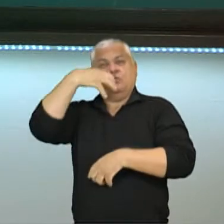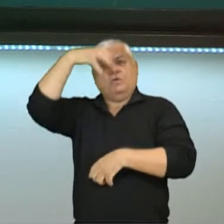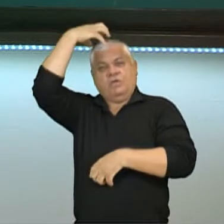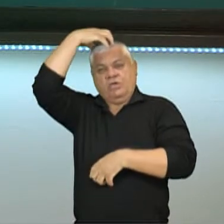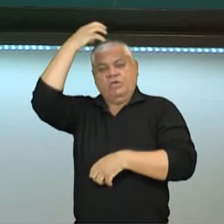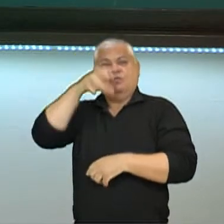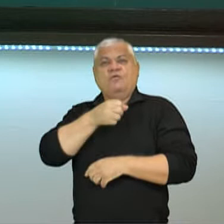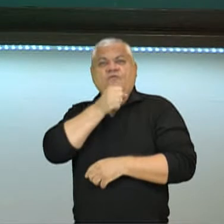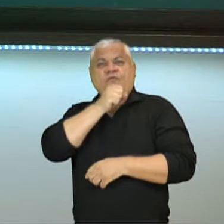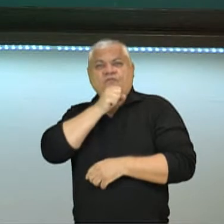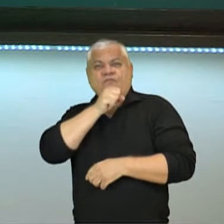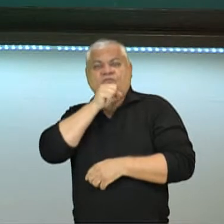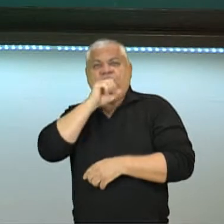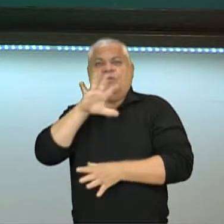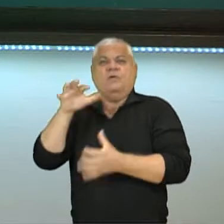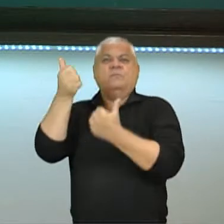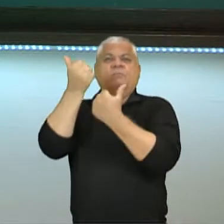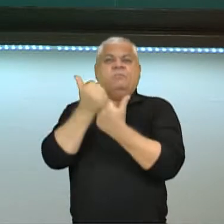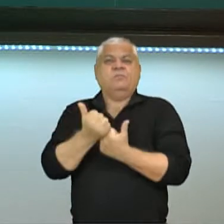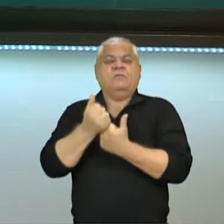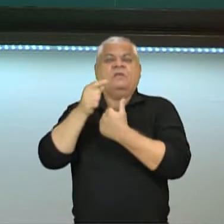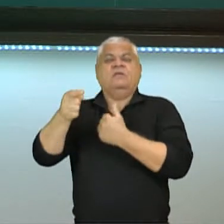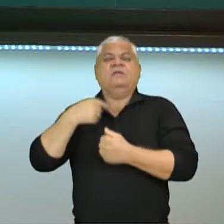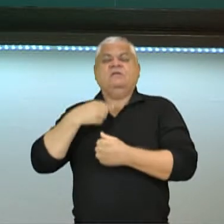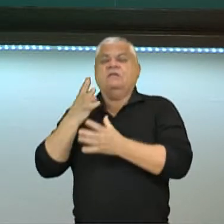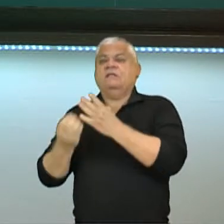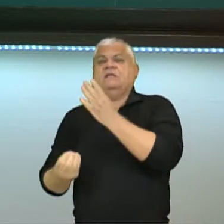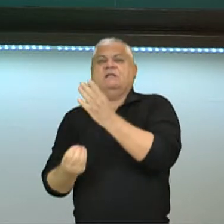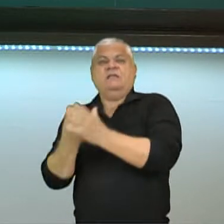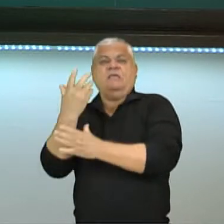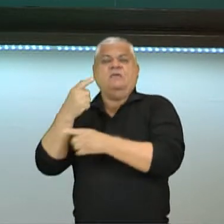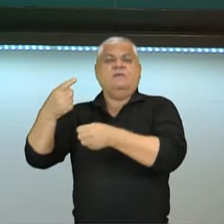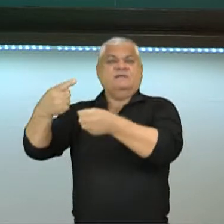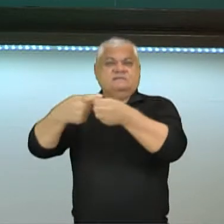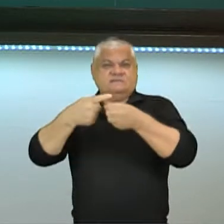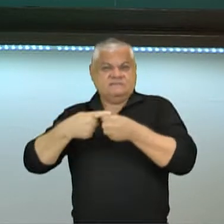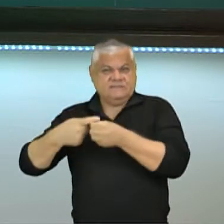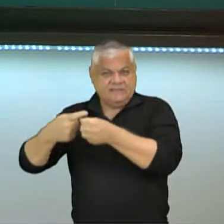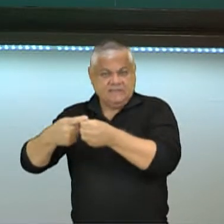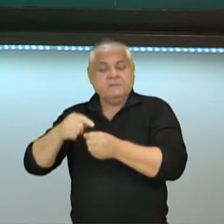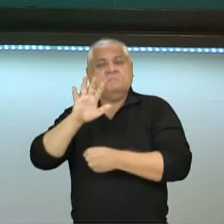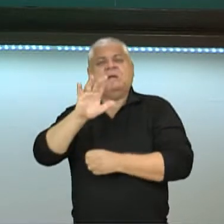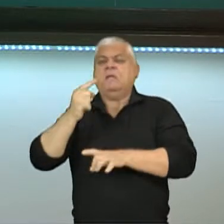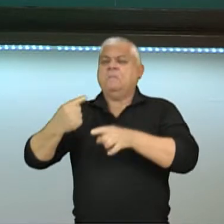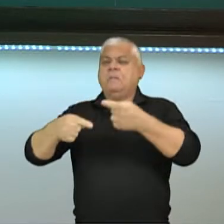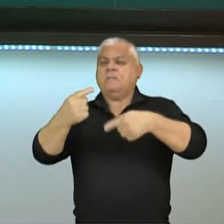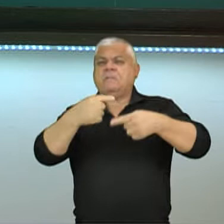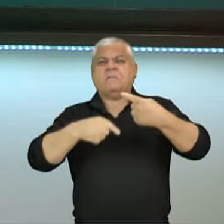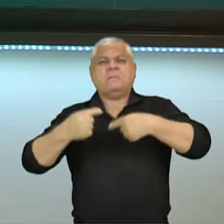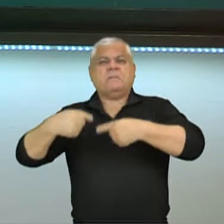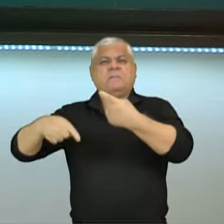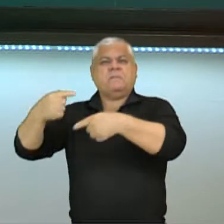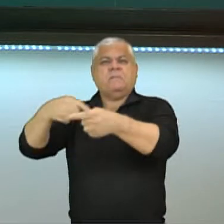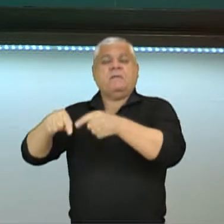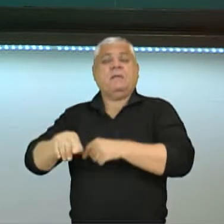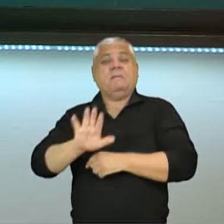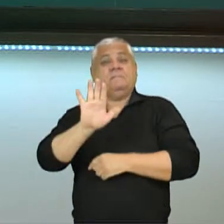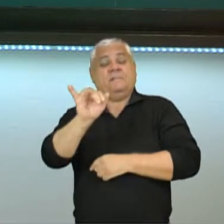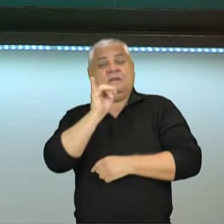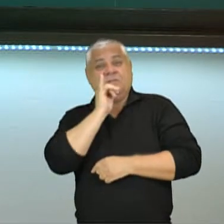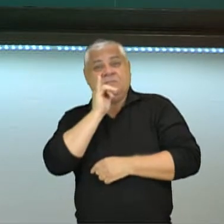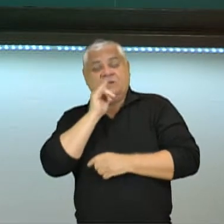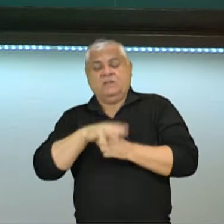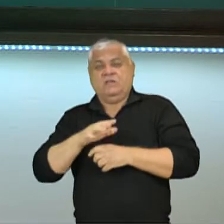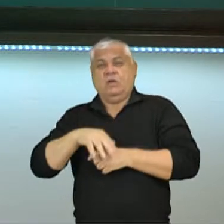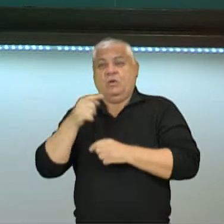novamente no poder e é dado autorizado eles fundarem uma cidade. Rômulo e Rêmulo tem uma certa discussão até que, infelizmente, Rômulo